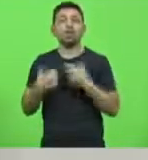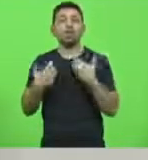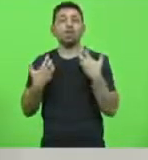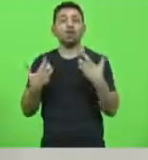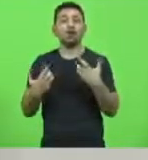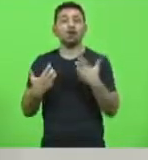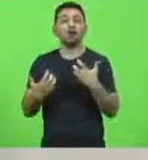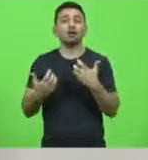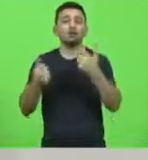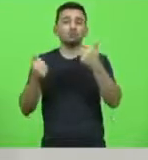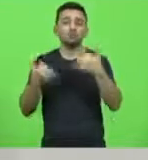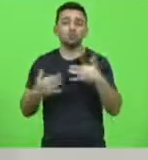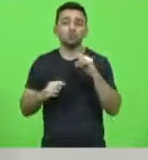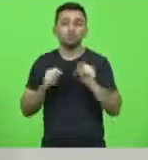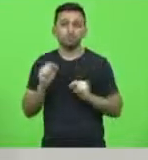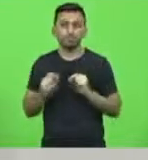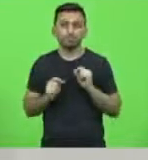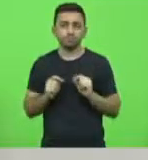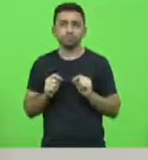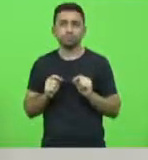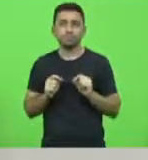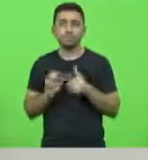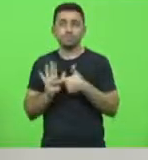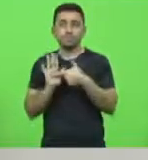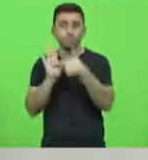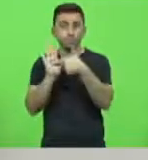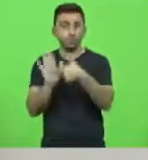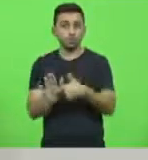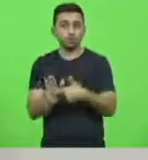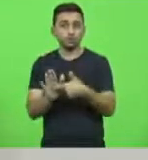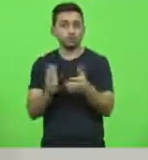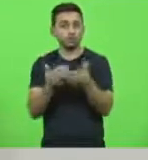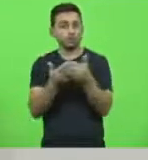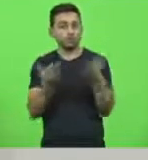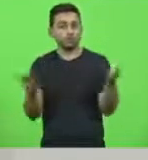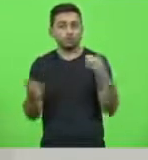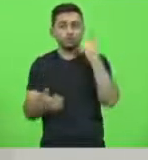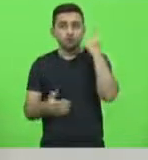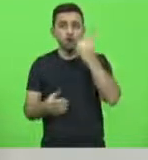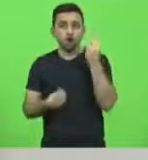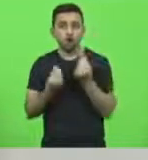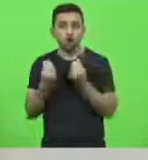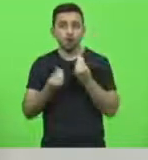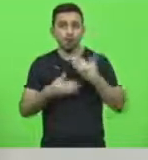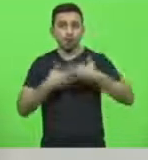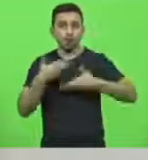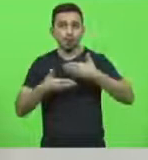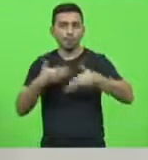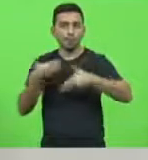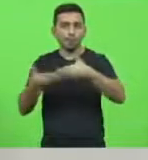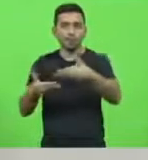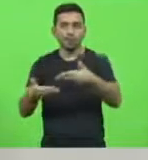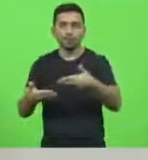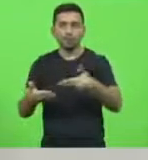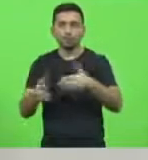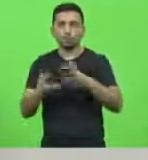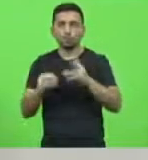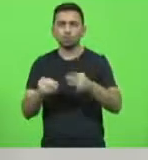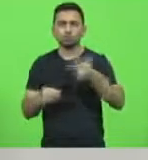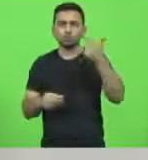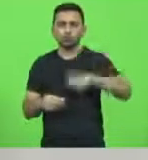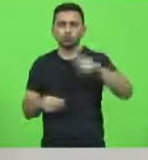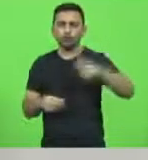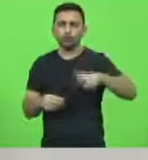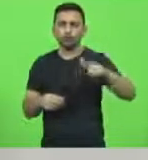de fazer é demonstrar aos nobres colegas o procedimento assodado, que vem reiteradamente,